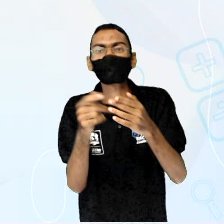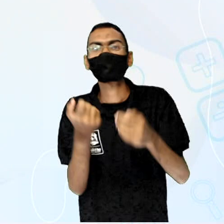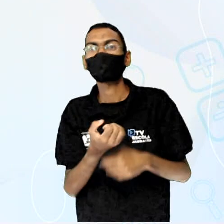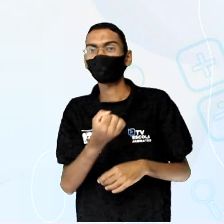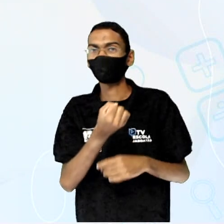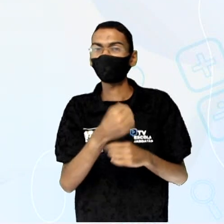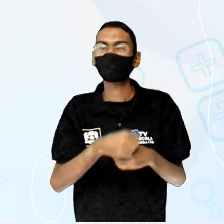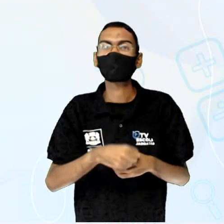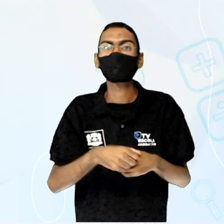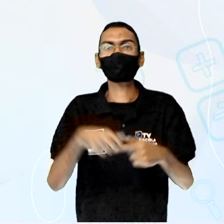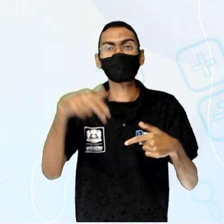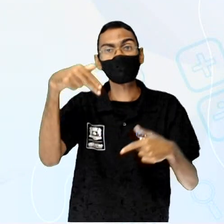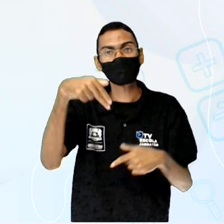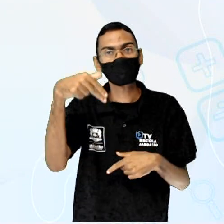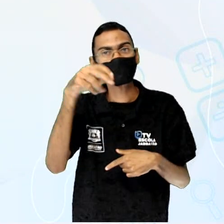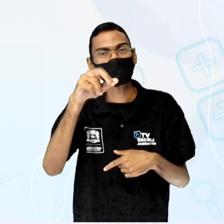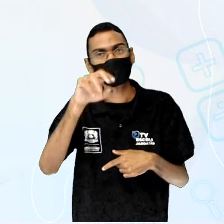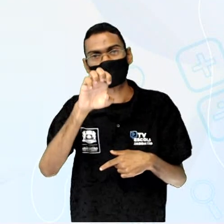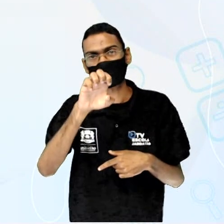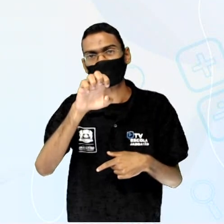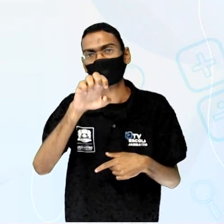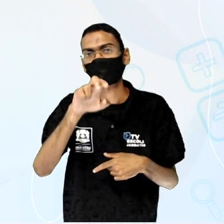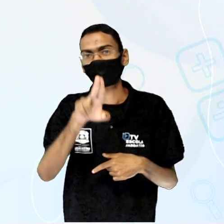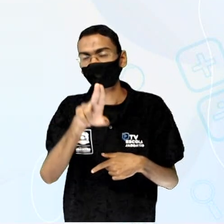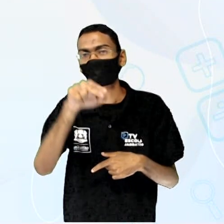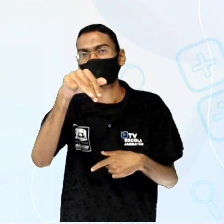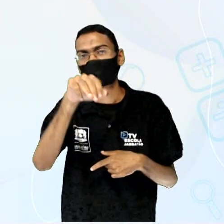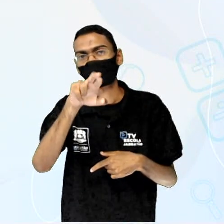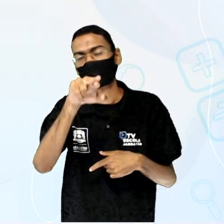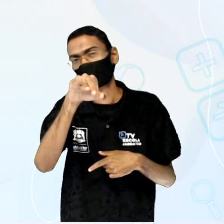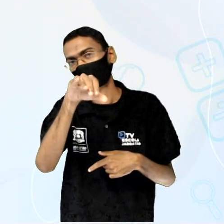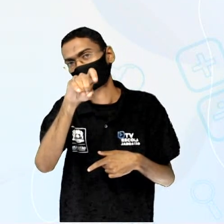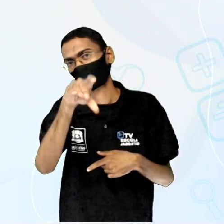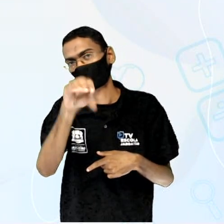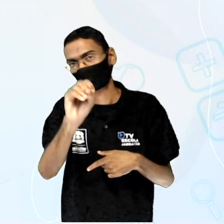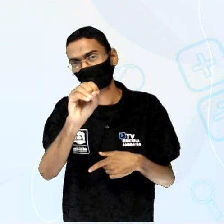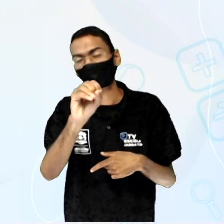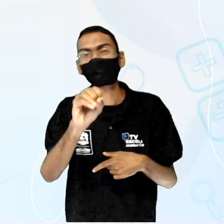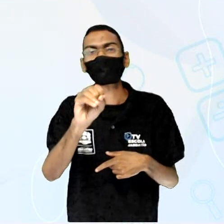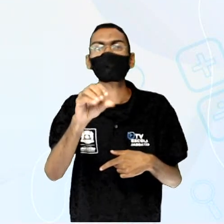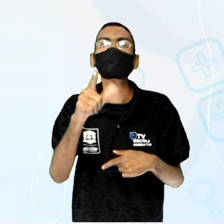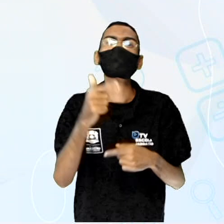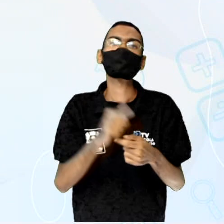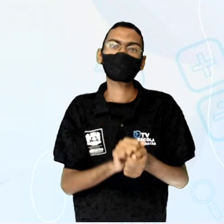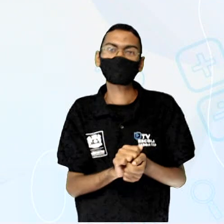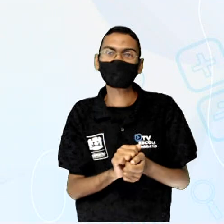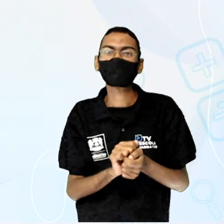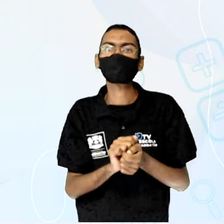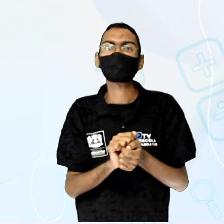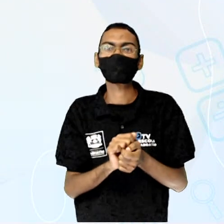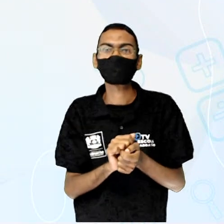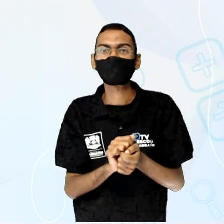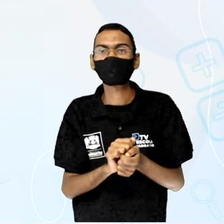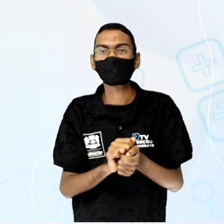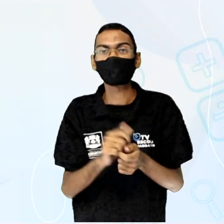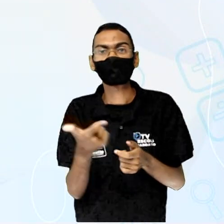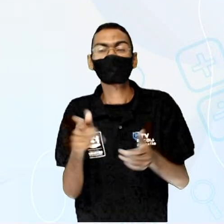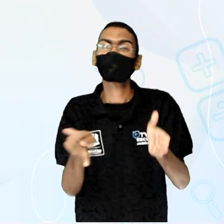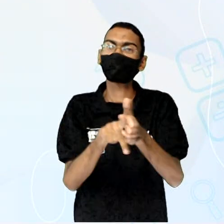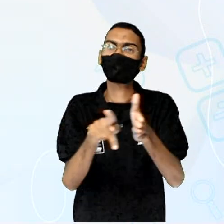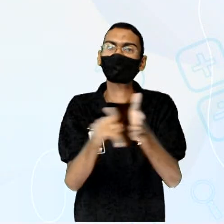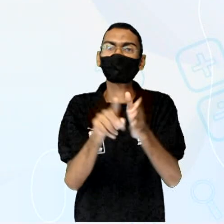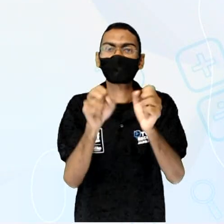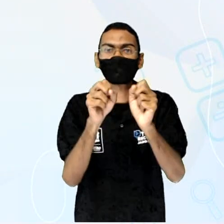o denominador. Dizemos também que ela é imprópria quando é maior que o inteiro. Olha só essa situação.